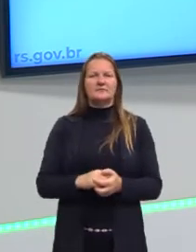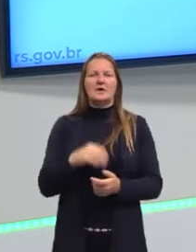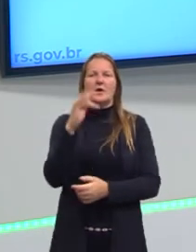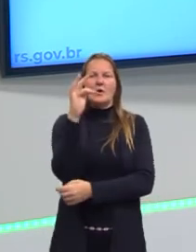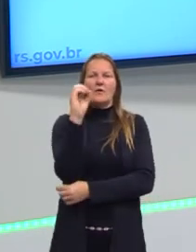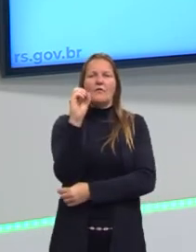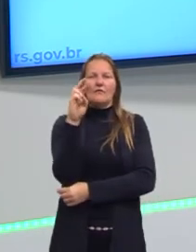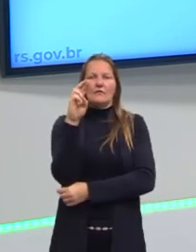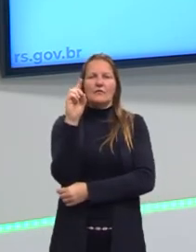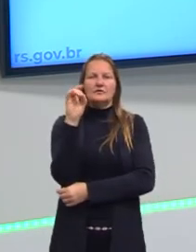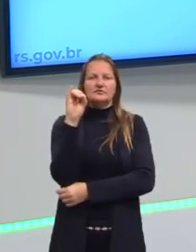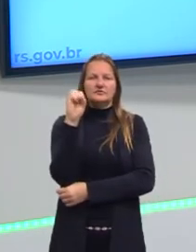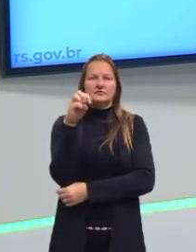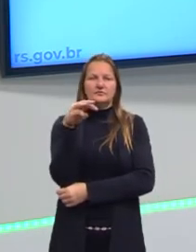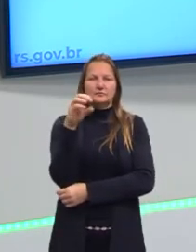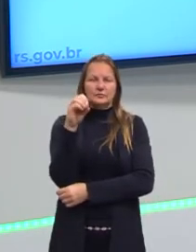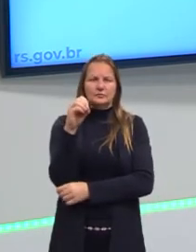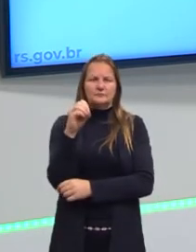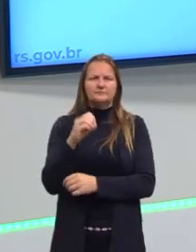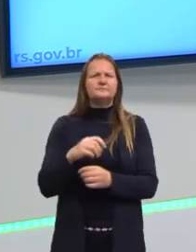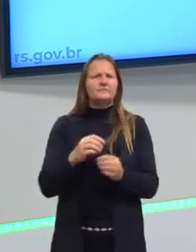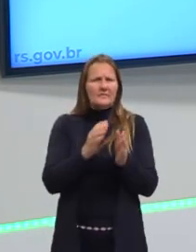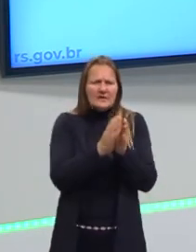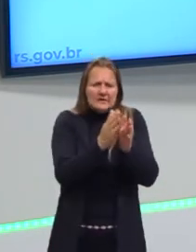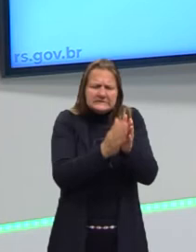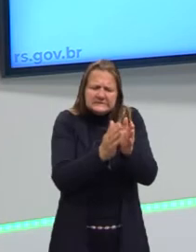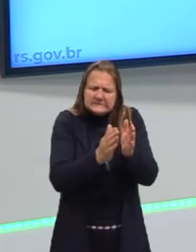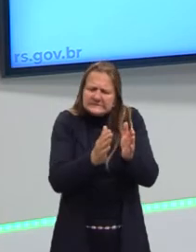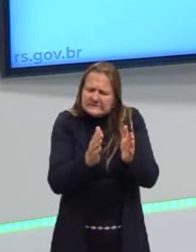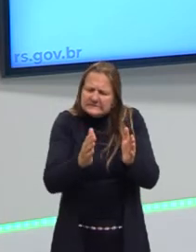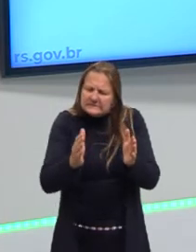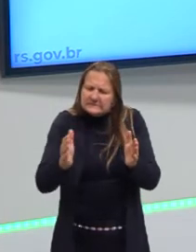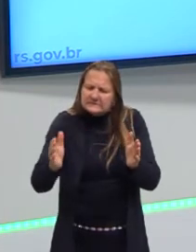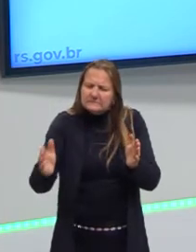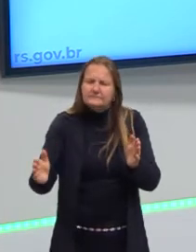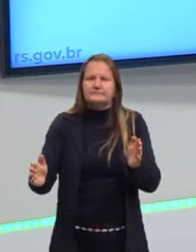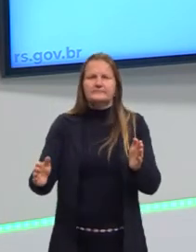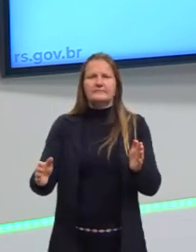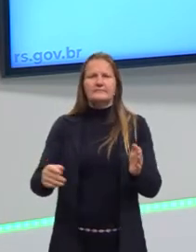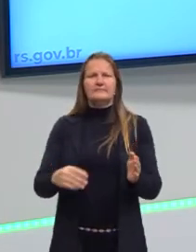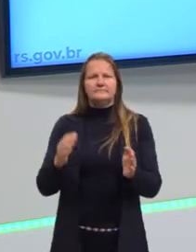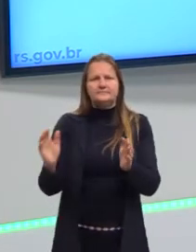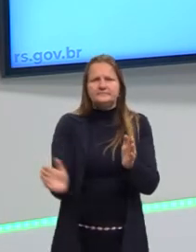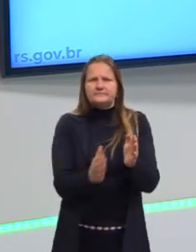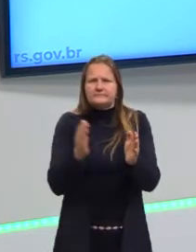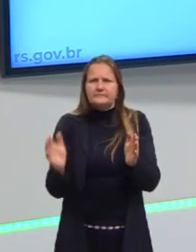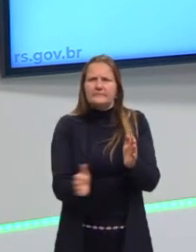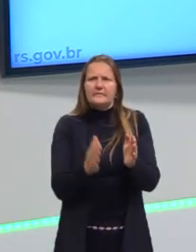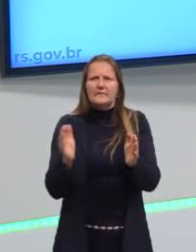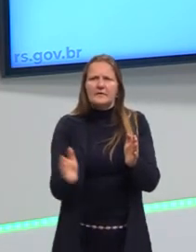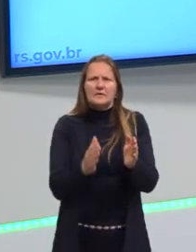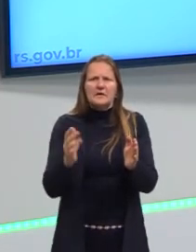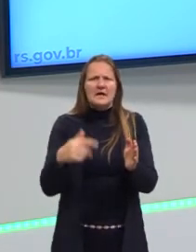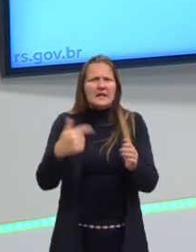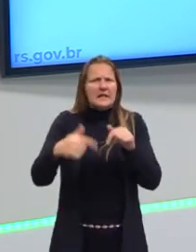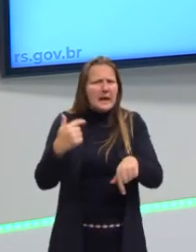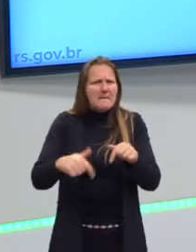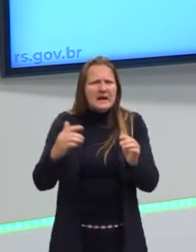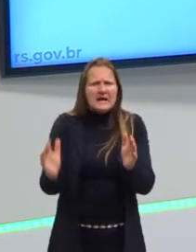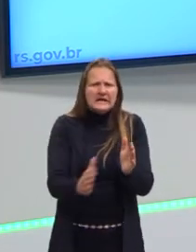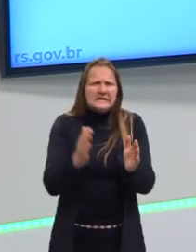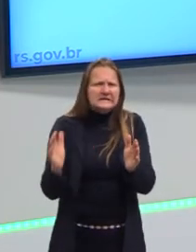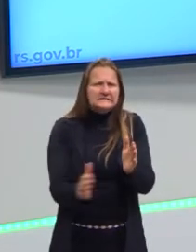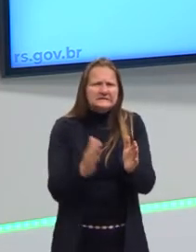rejeitado, os caras perseguiam as pessoas que controlavam o cronômetro. Ninguém, no início, foi bem difícil colocar as pessoas trabalhar na